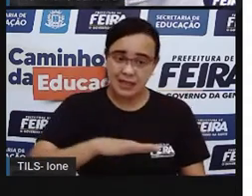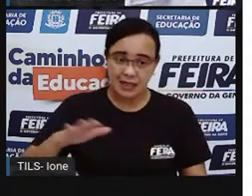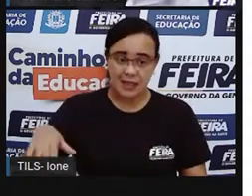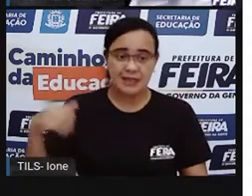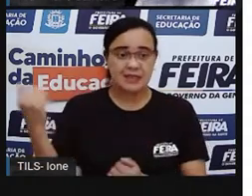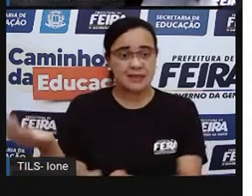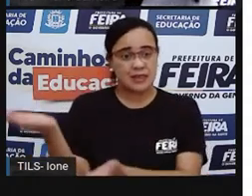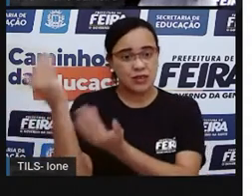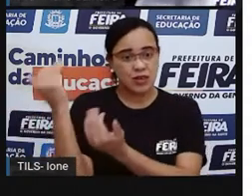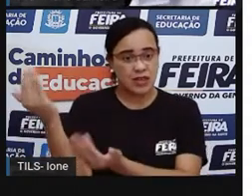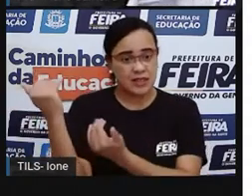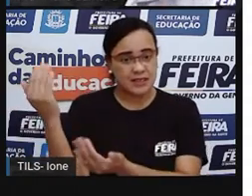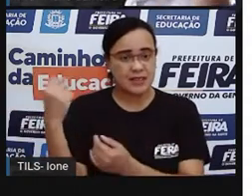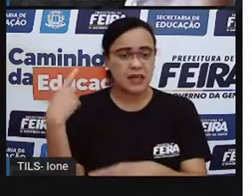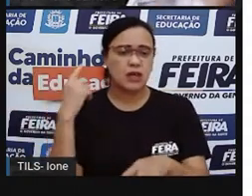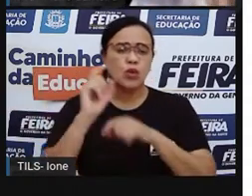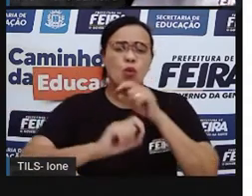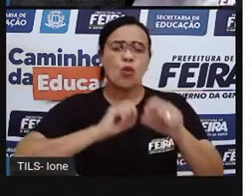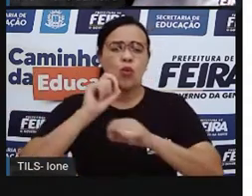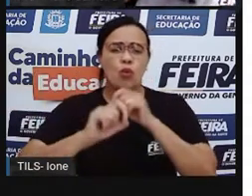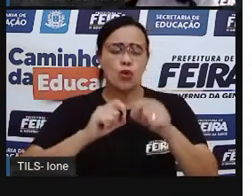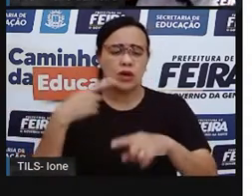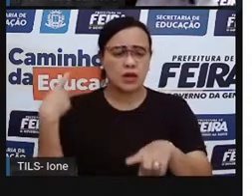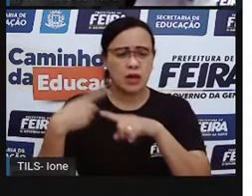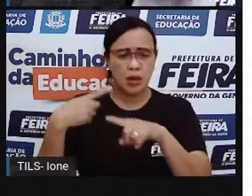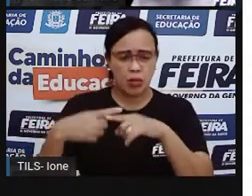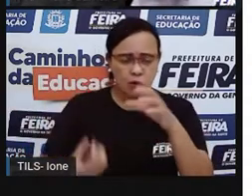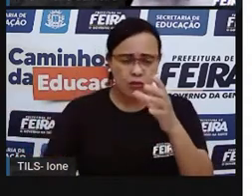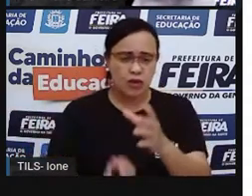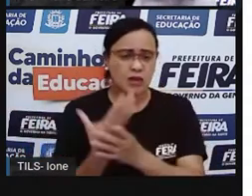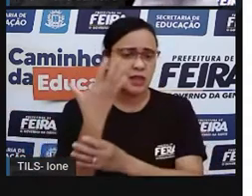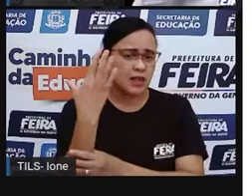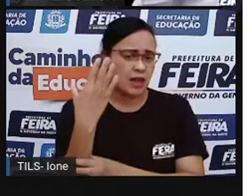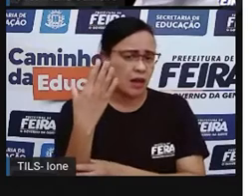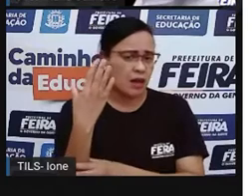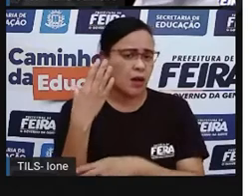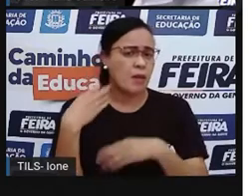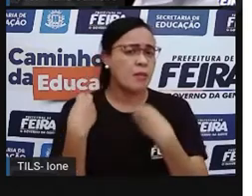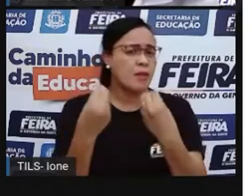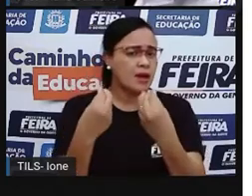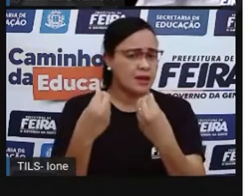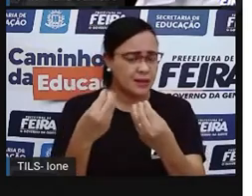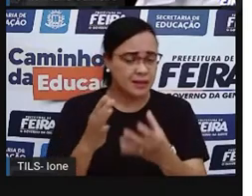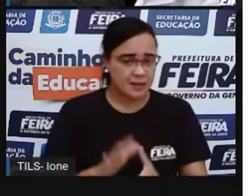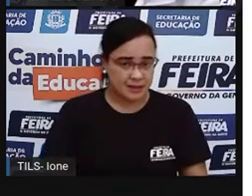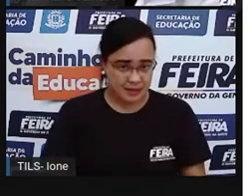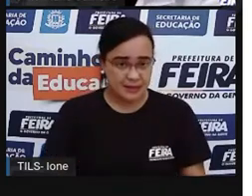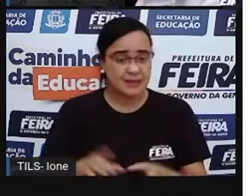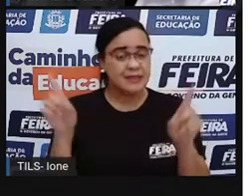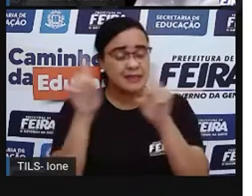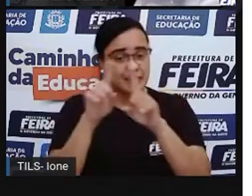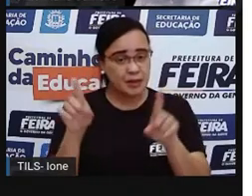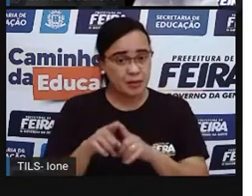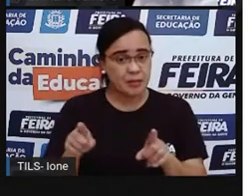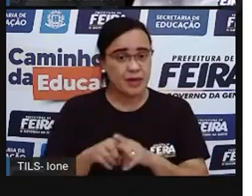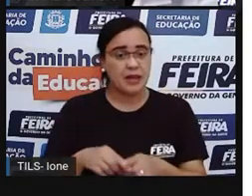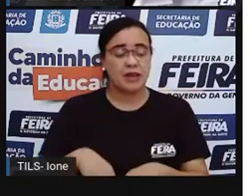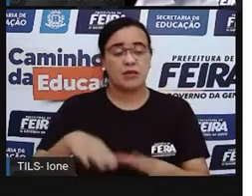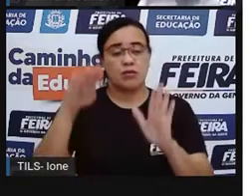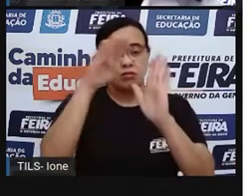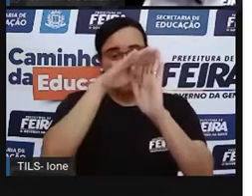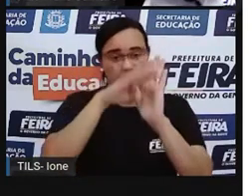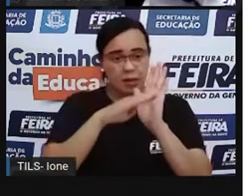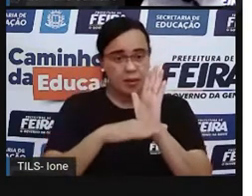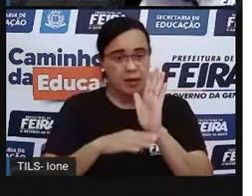Por que ele foi criado? Pra que ele foi criado, tá certo? Também vocês vão reconhecer os direitos das crianças